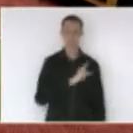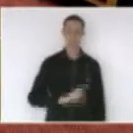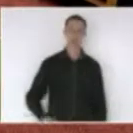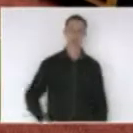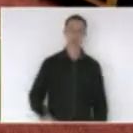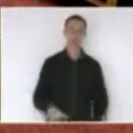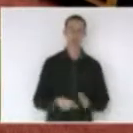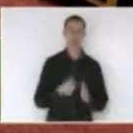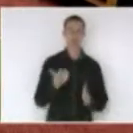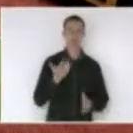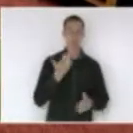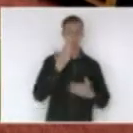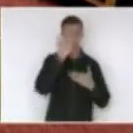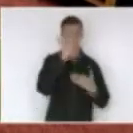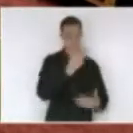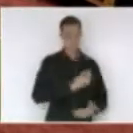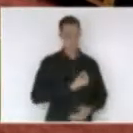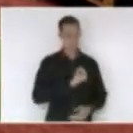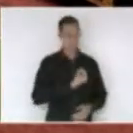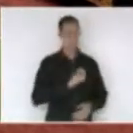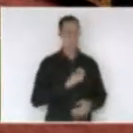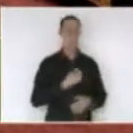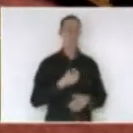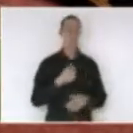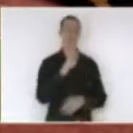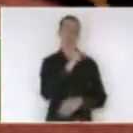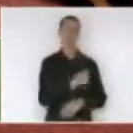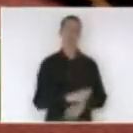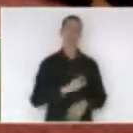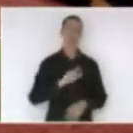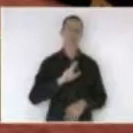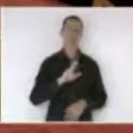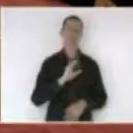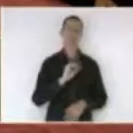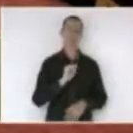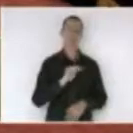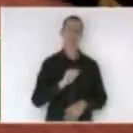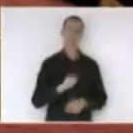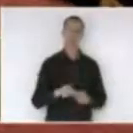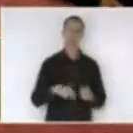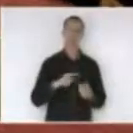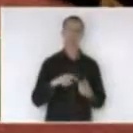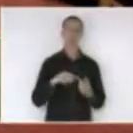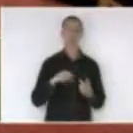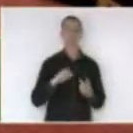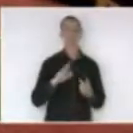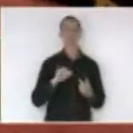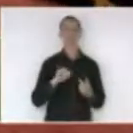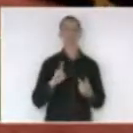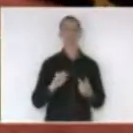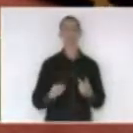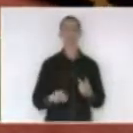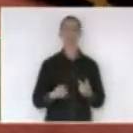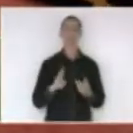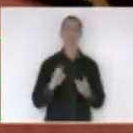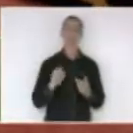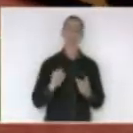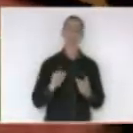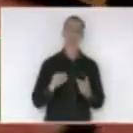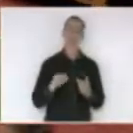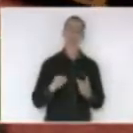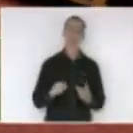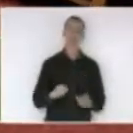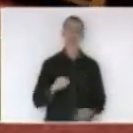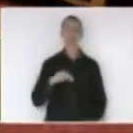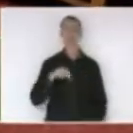presença aqui dos podólogos da Luciana Silveira, Marisa Rendes, Rosana Micheluzzi, Elisabeth Mafra, Gilmara de